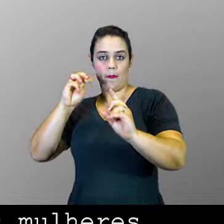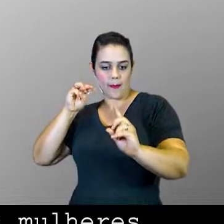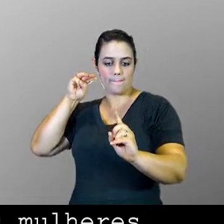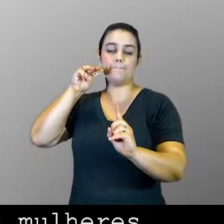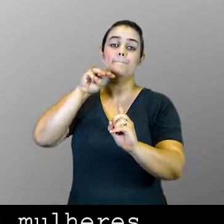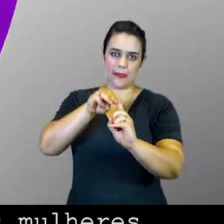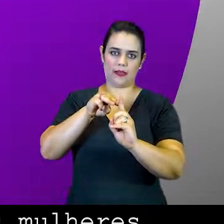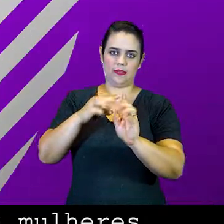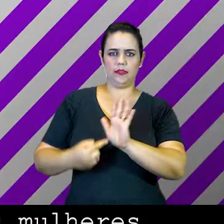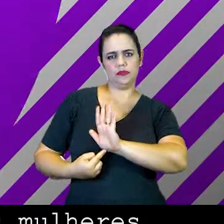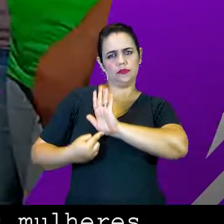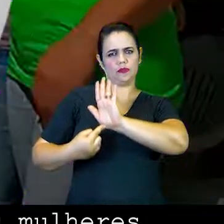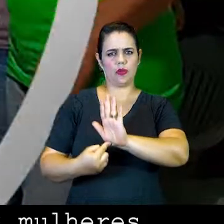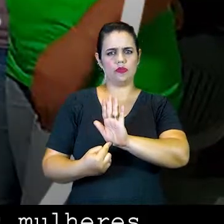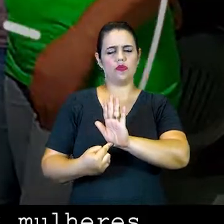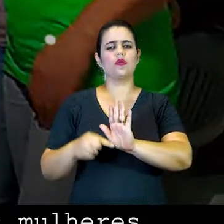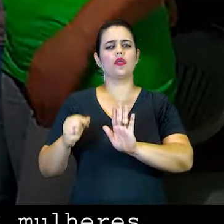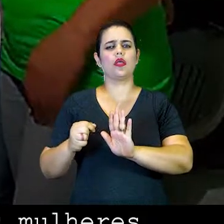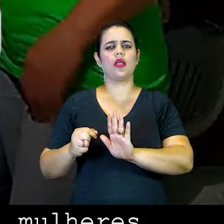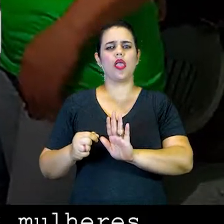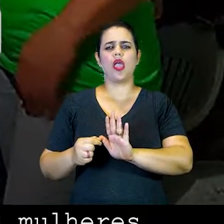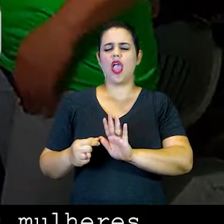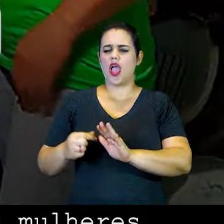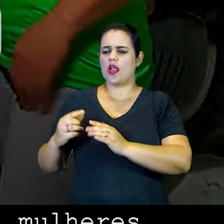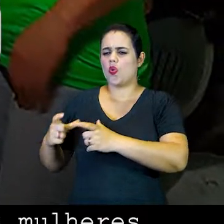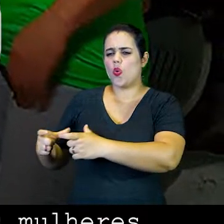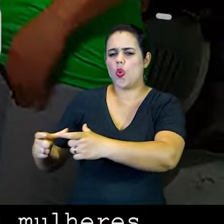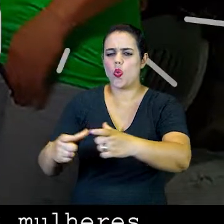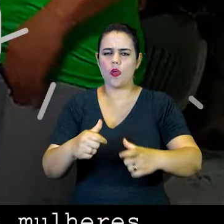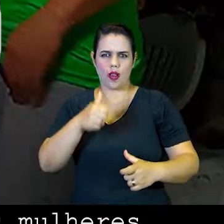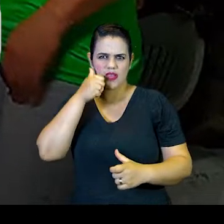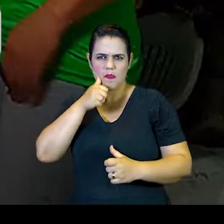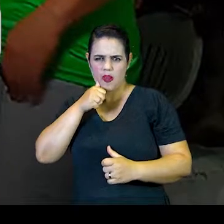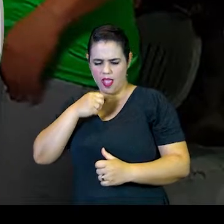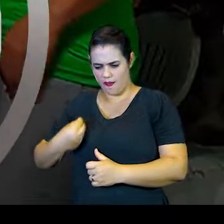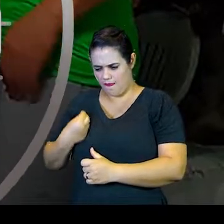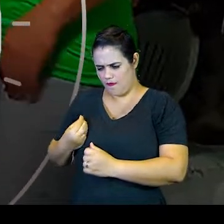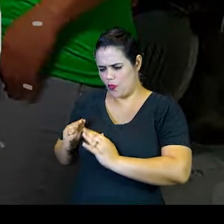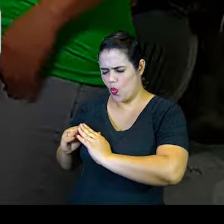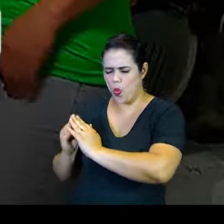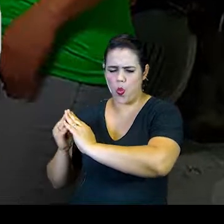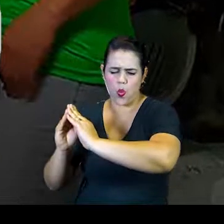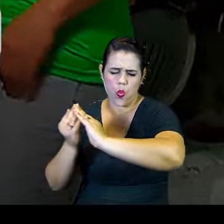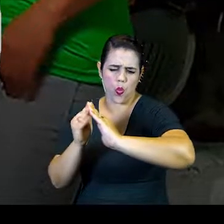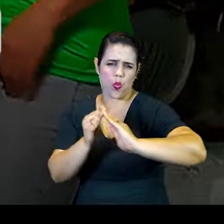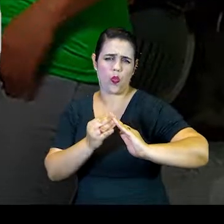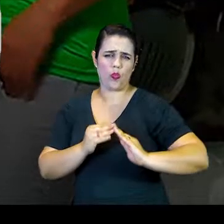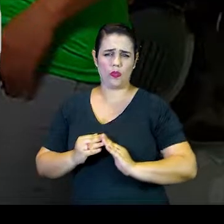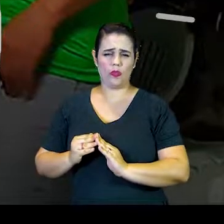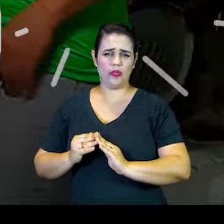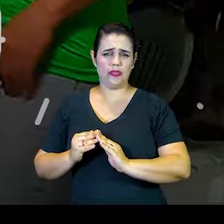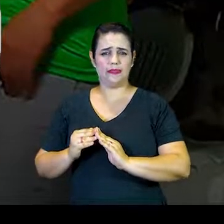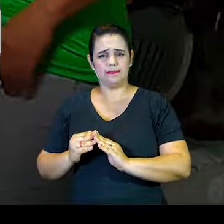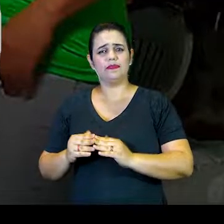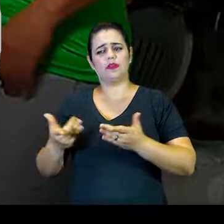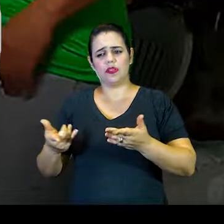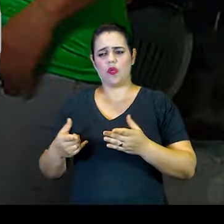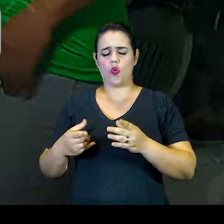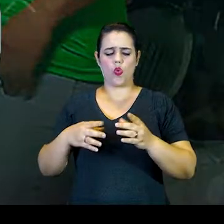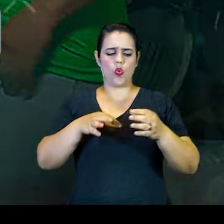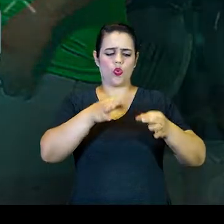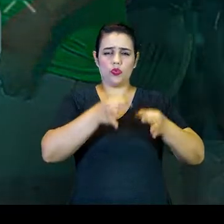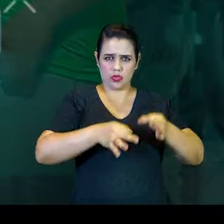Em caráter preventivo, considerando a vulnerabilidade das mulheres que vivem em áreas rurais e ribeirinhas, o